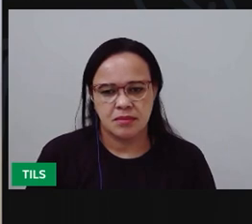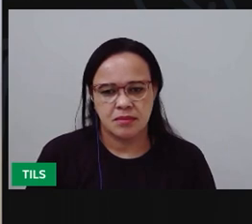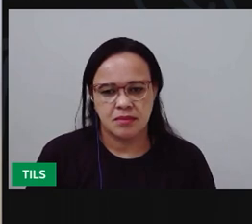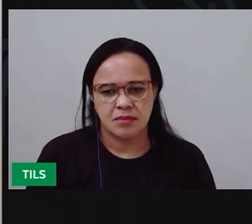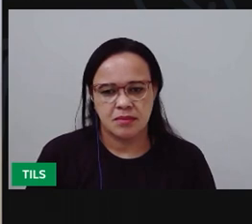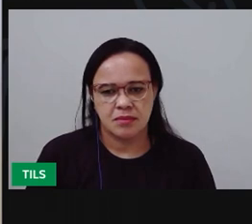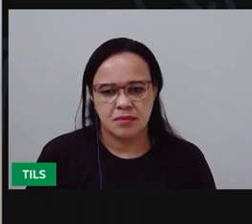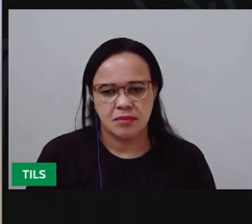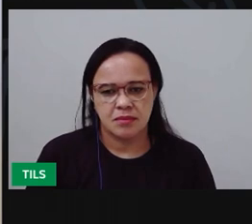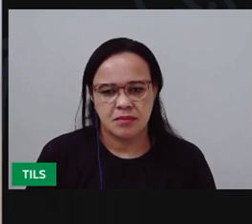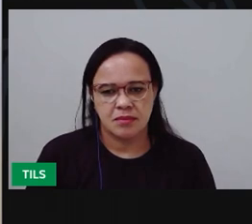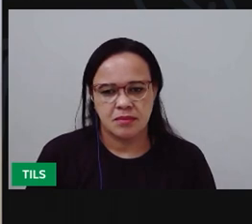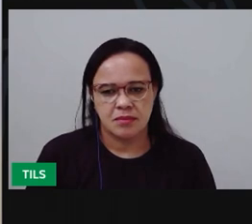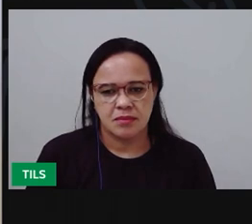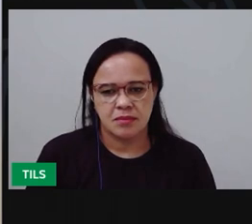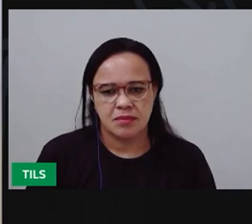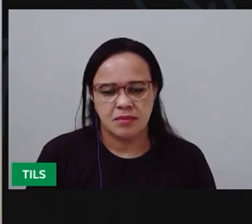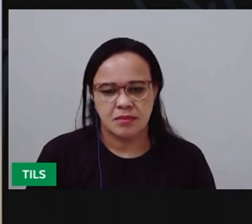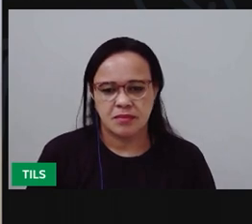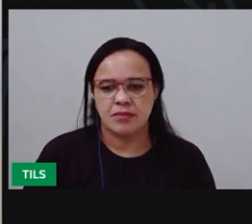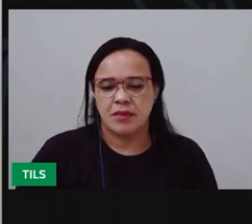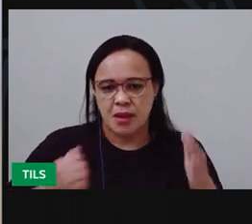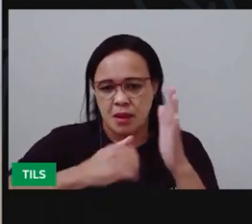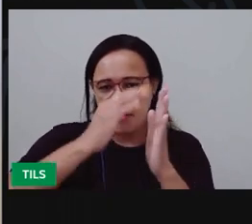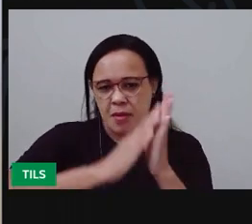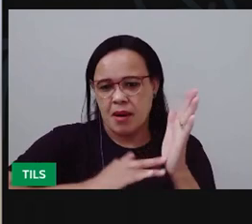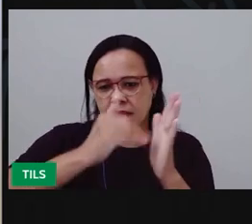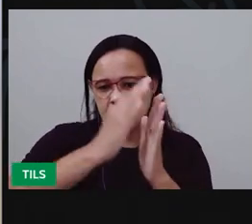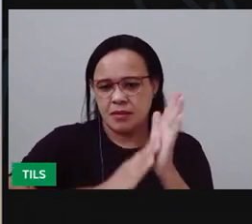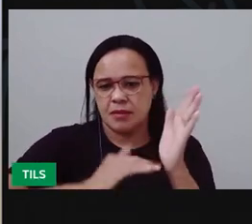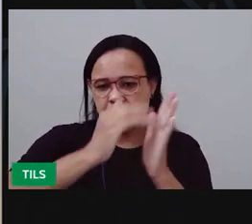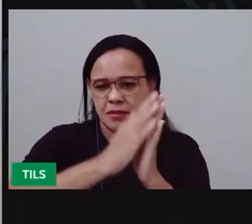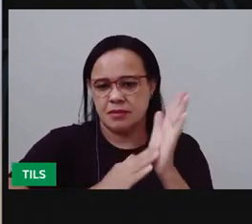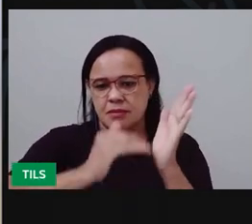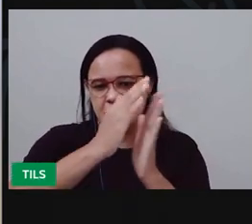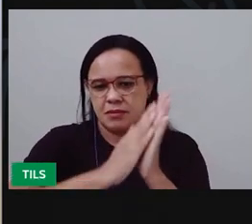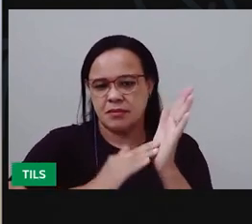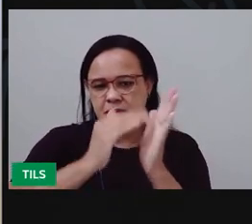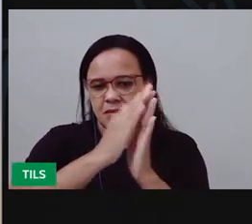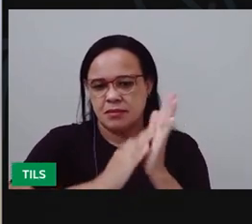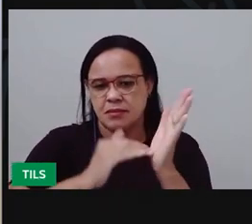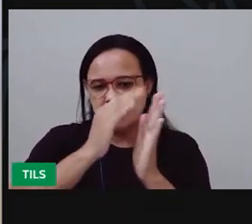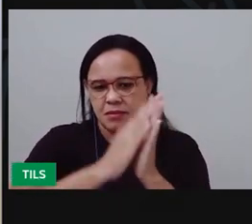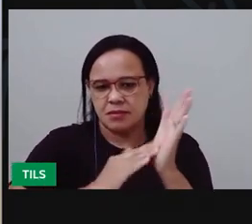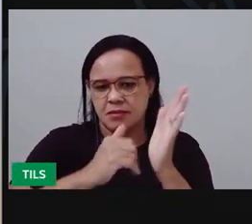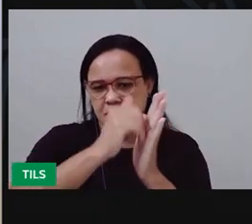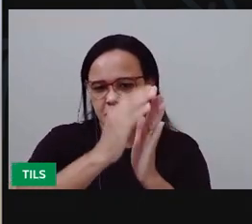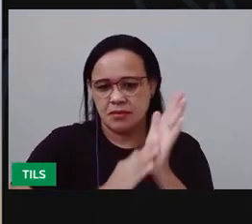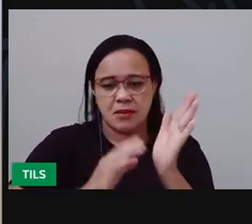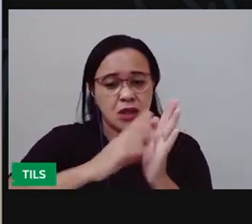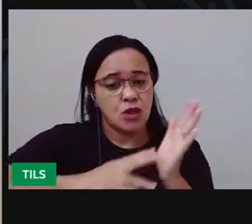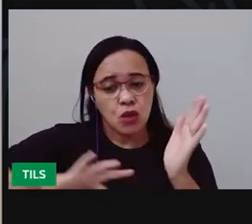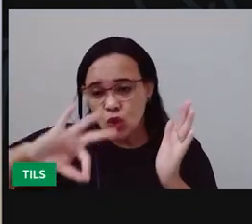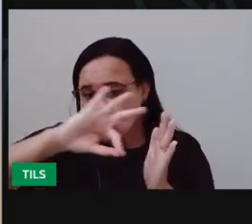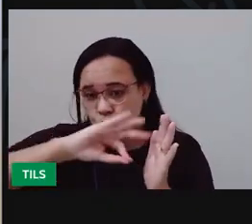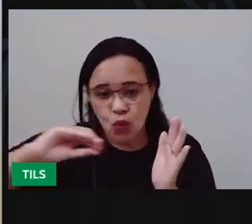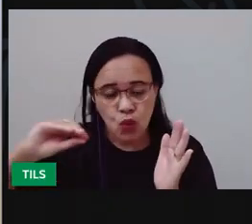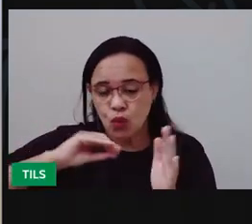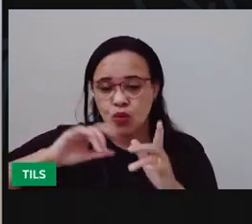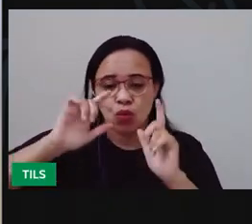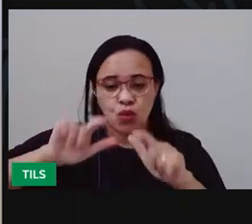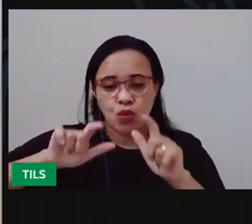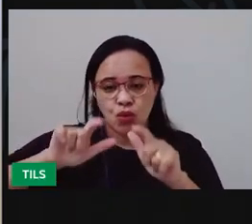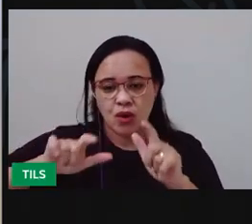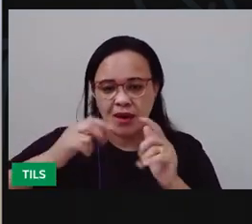No seu... Desenho. Ó. Preencha todo o espaço do desenho.